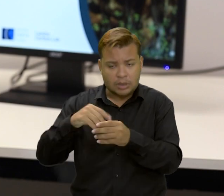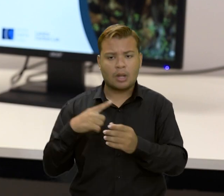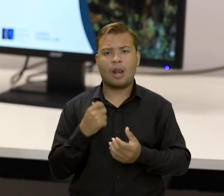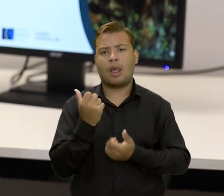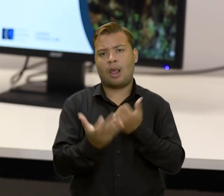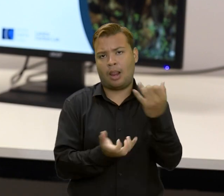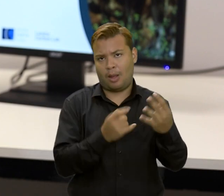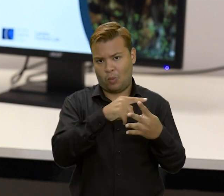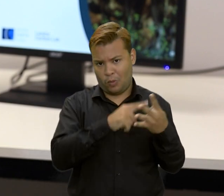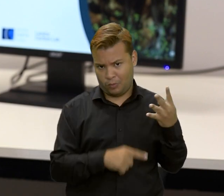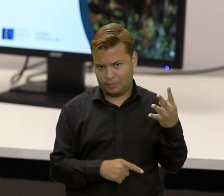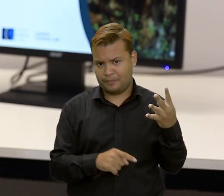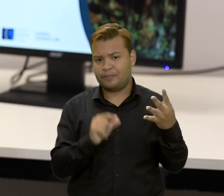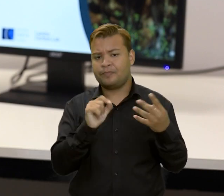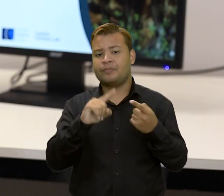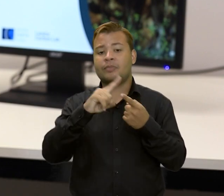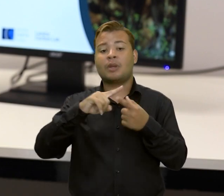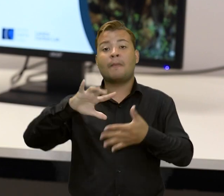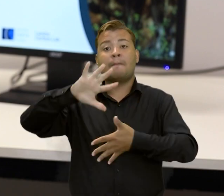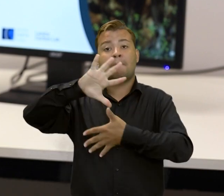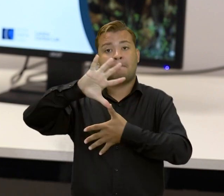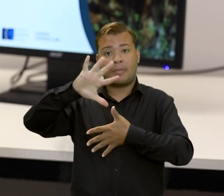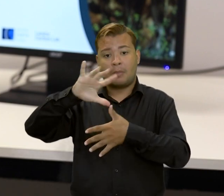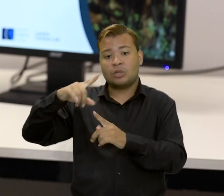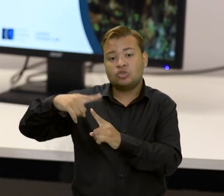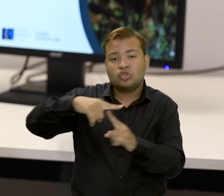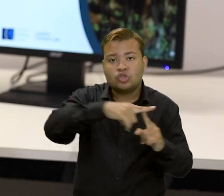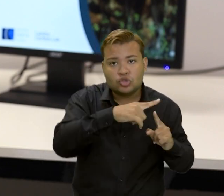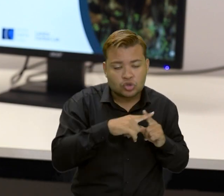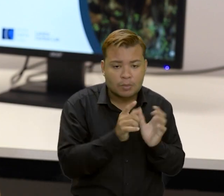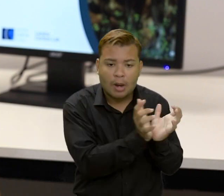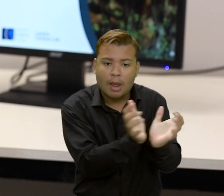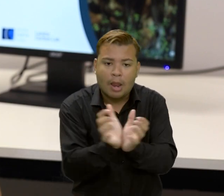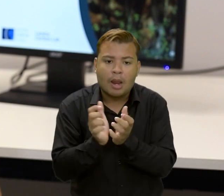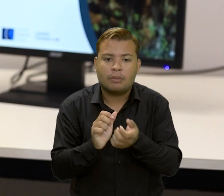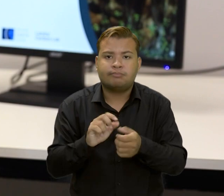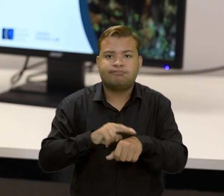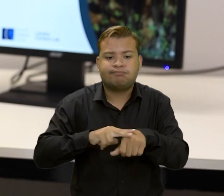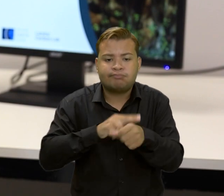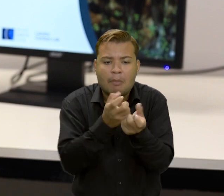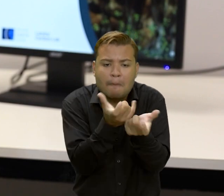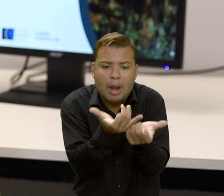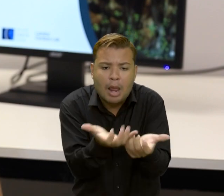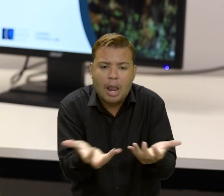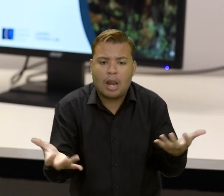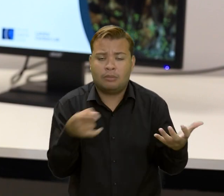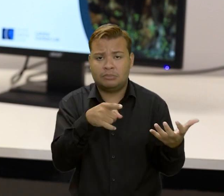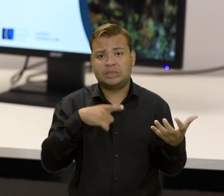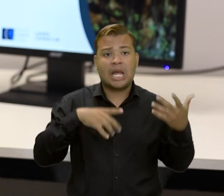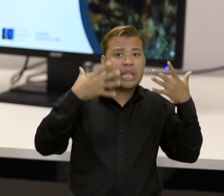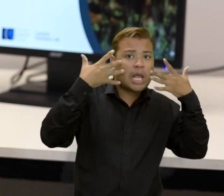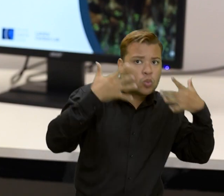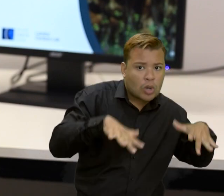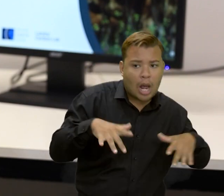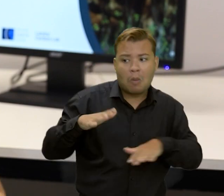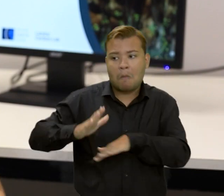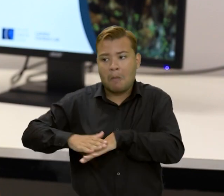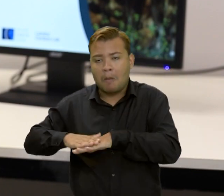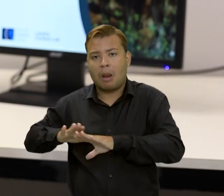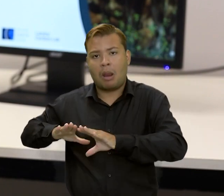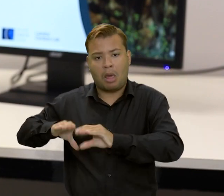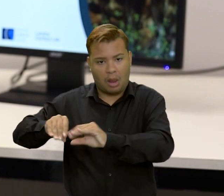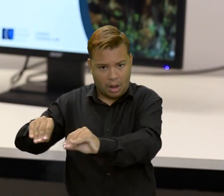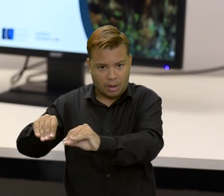primeiro sendo um mapa de classes de pastagem, onde a gente vai fazer a separação de pastagens naturais e seminaturais